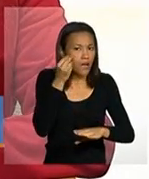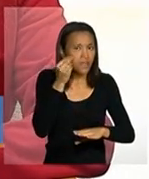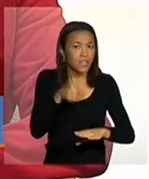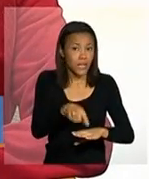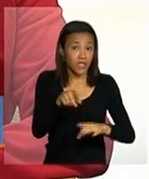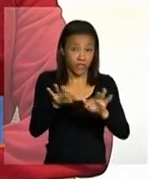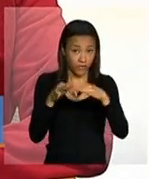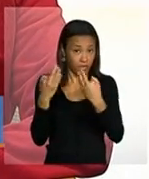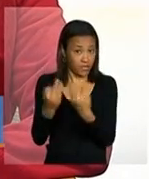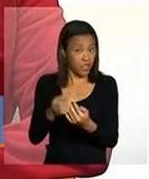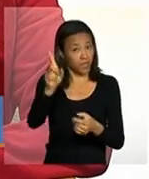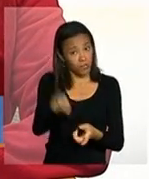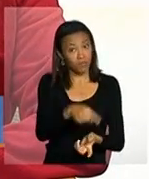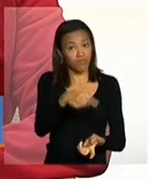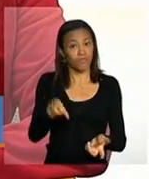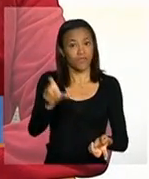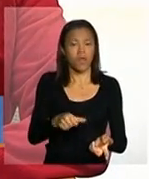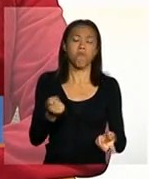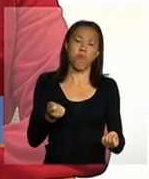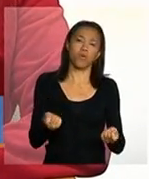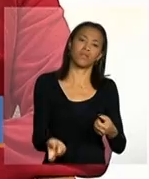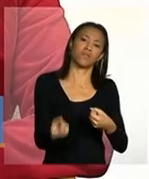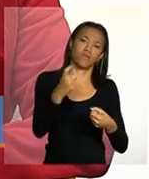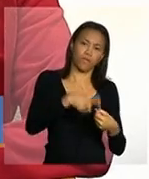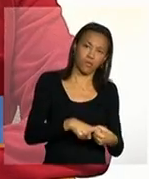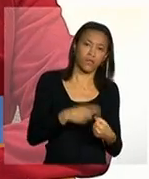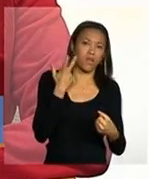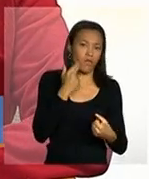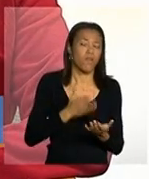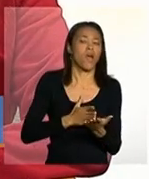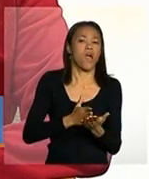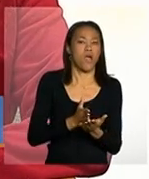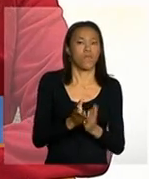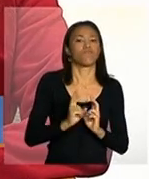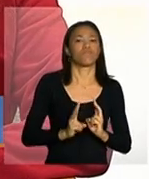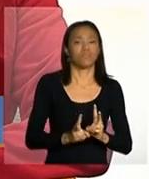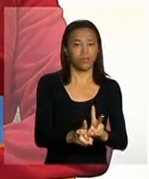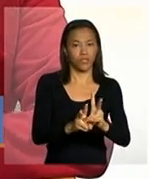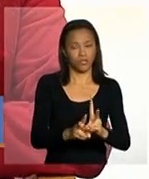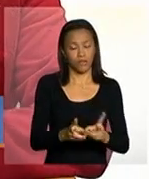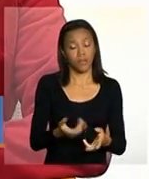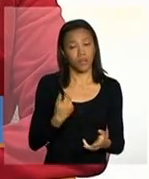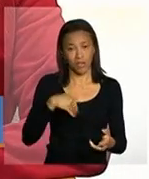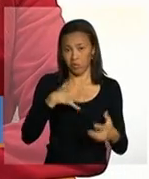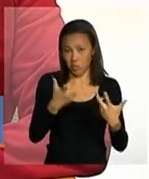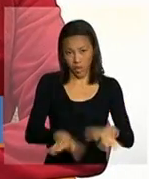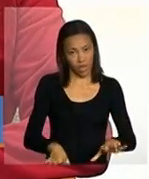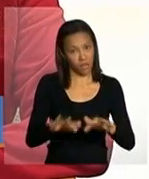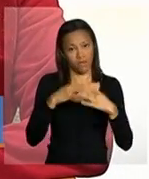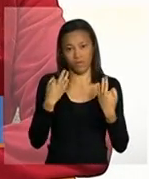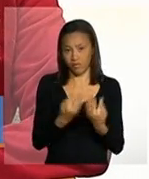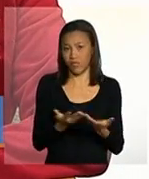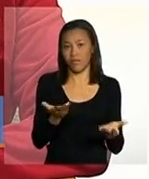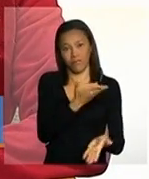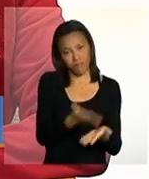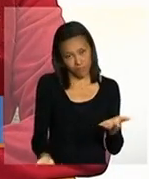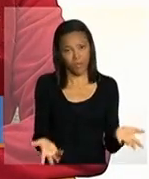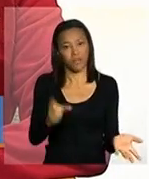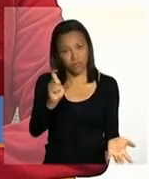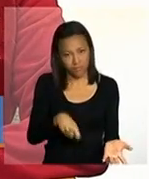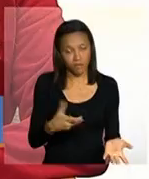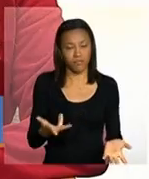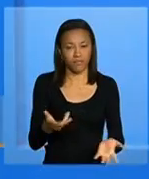essa família que tem o benefício cancelado essa situação seja revertida porque de forma alguma a gente quer que famílias em situação de vulnerabilidade tenham benefício